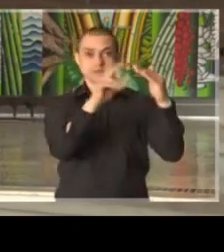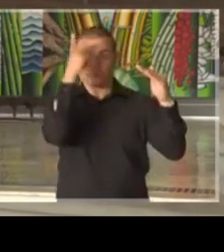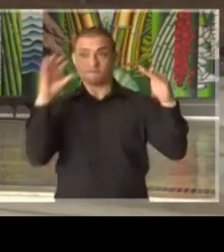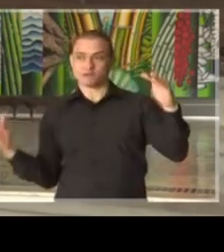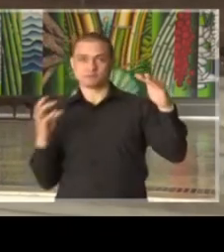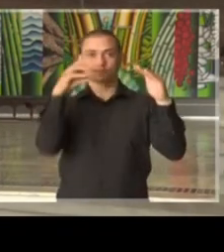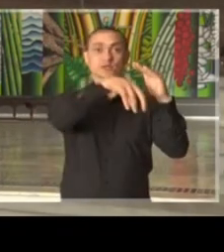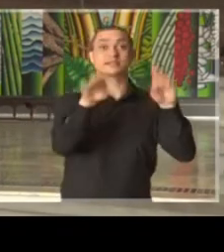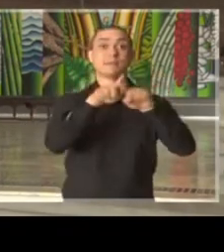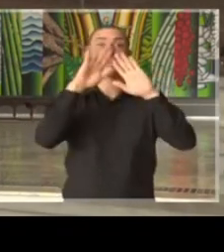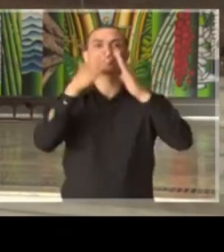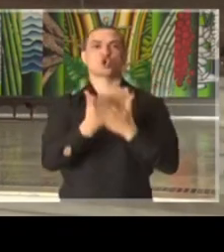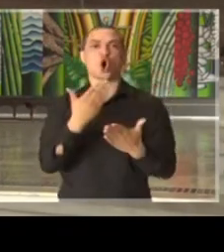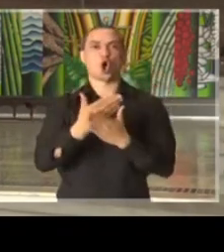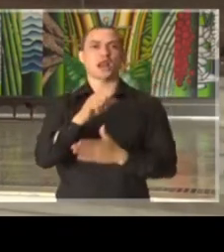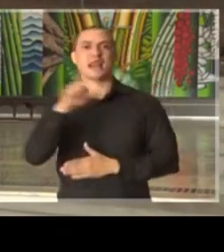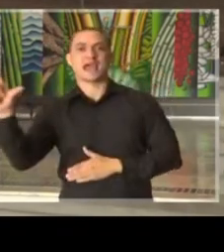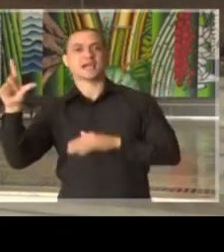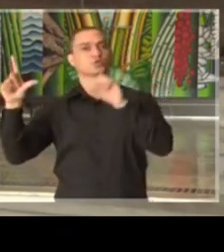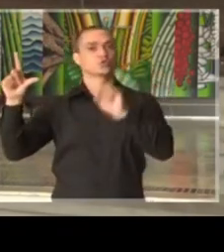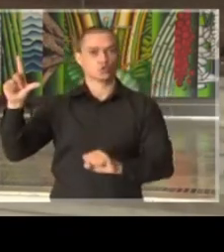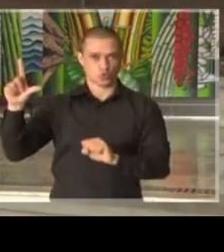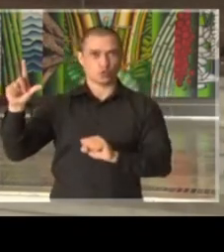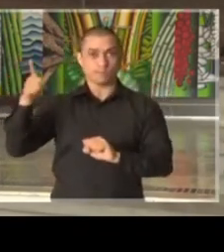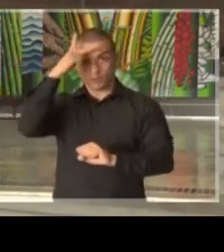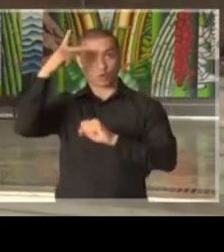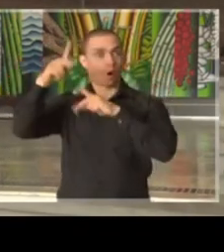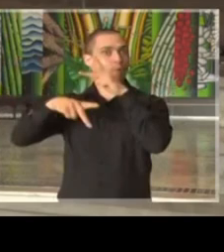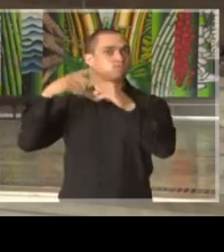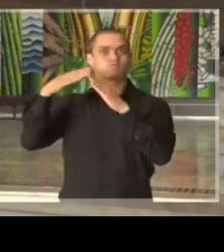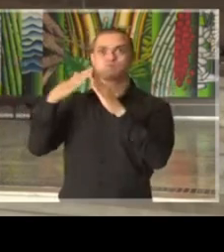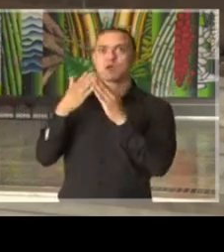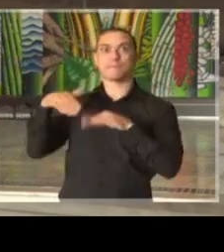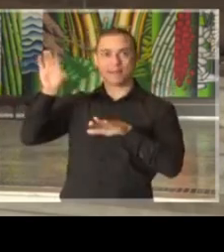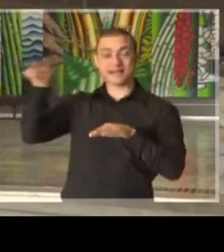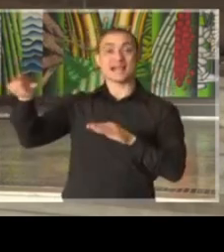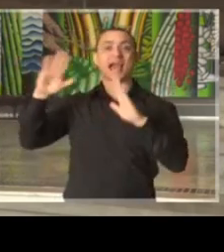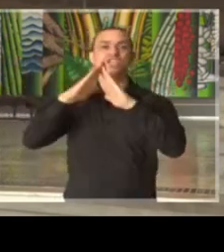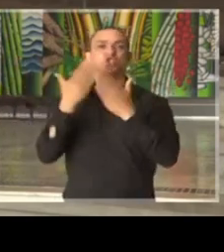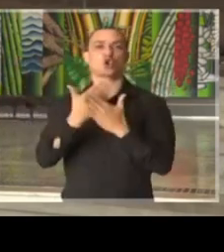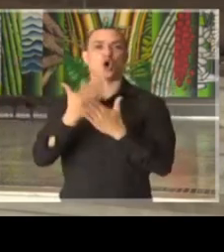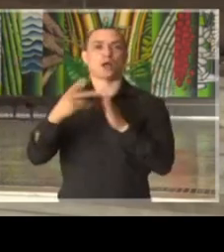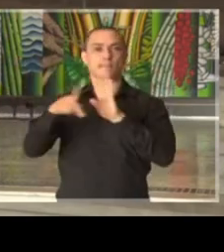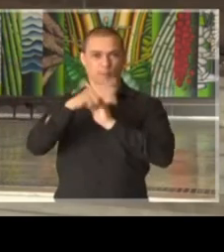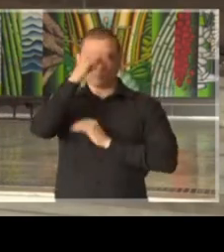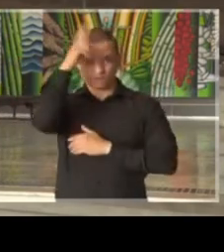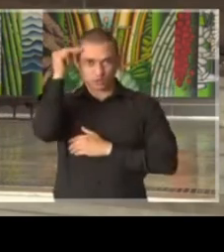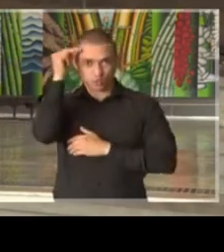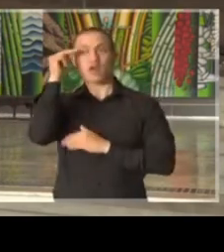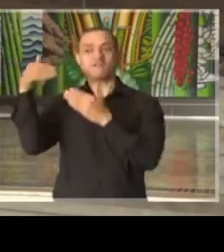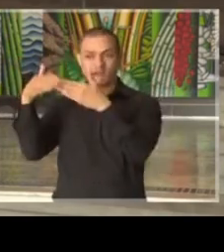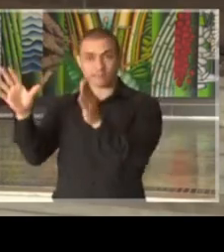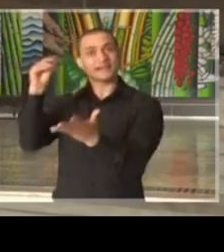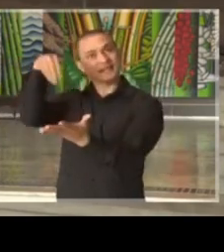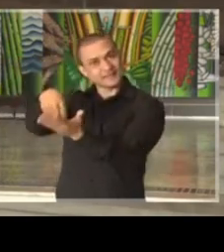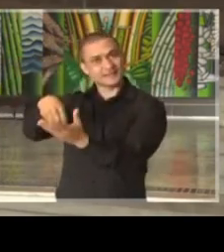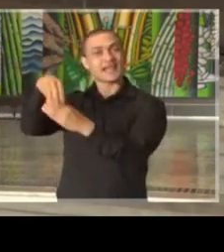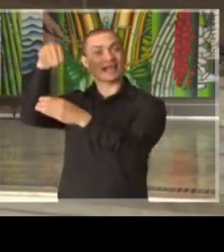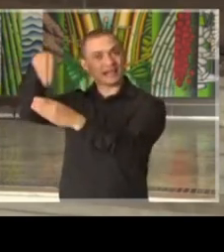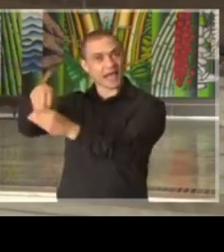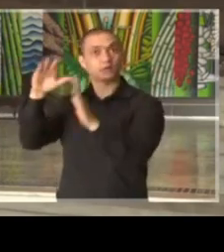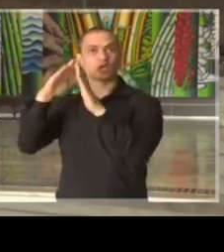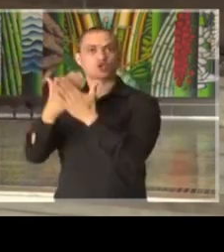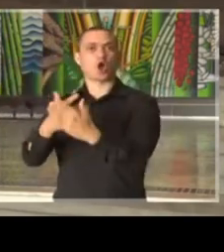escolas, Zona Sul, Zona Leste, que são as mais populosas, boa parte das escolas municipais estão envolvidas e algumas do Estado